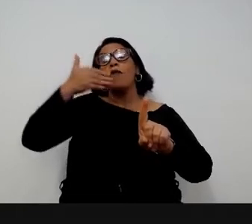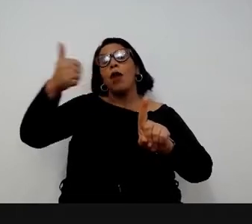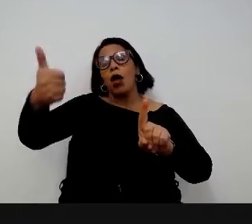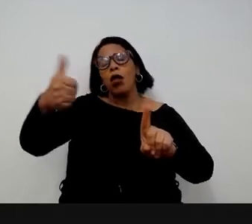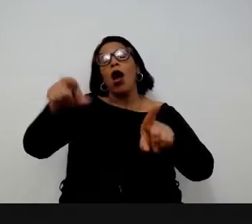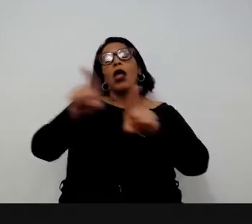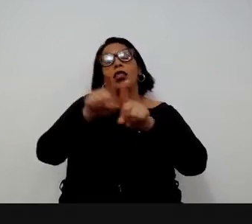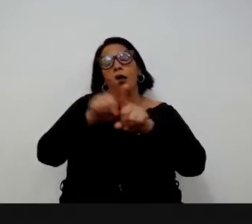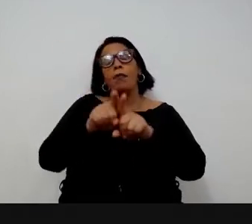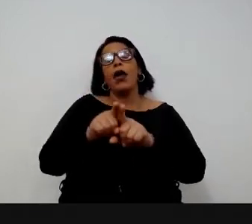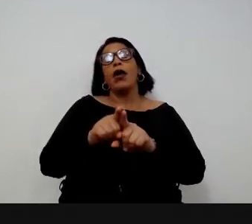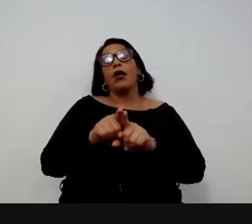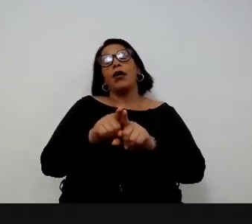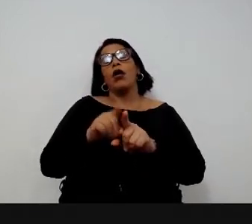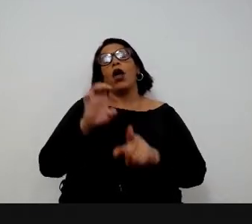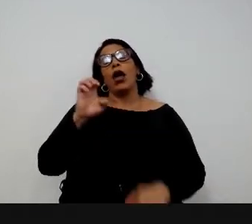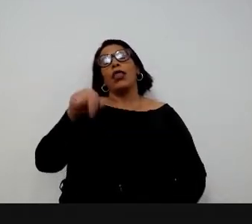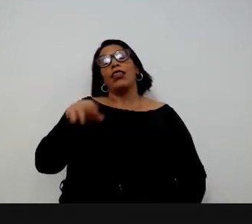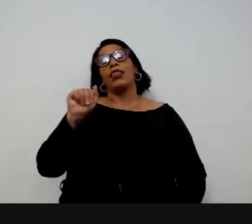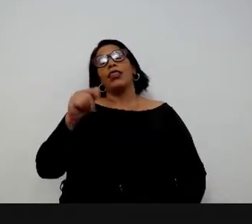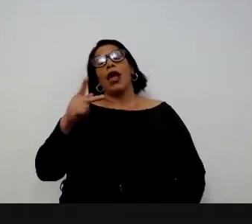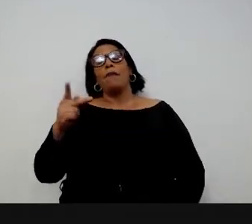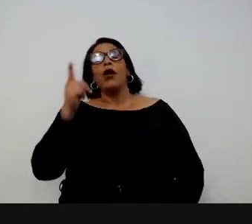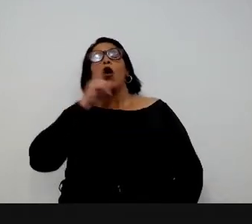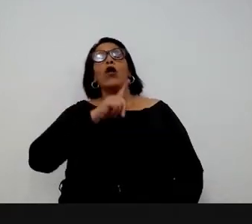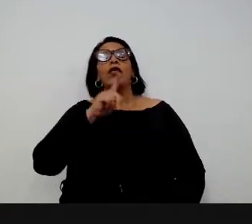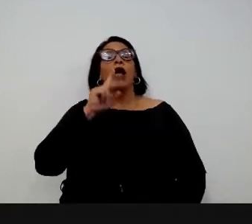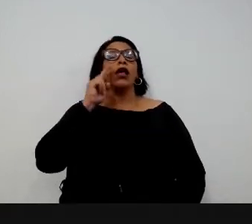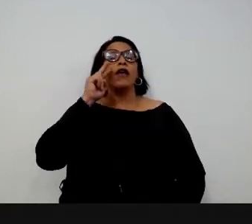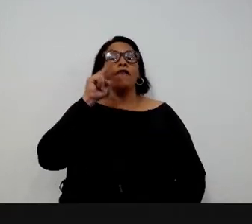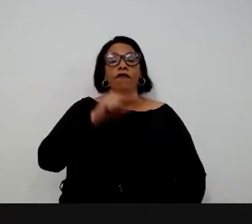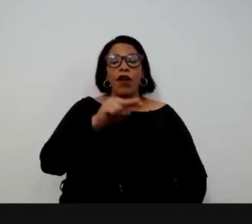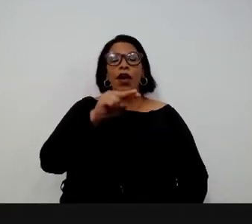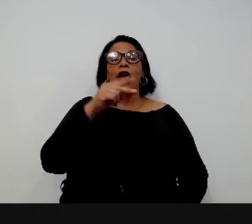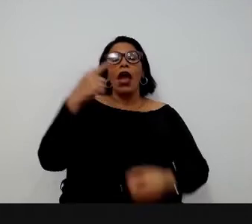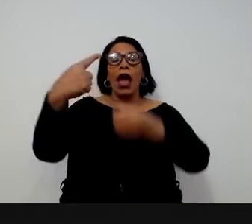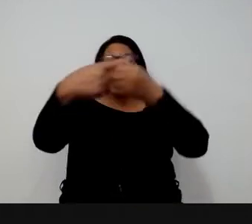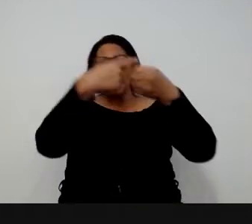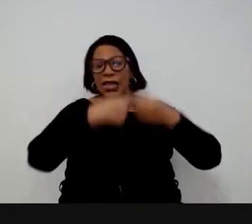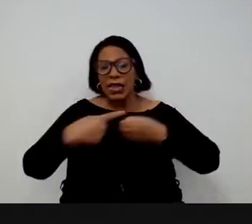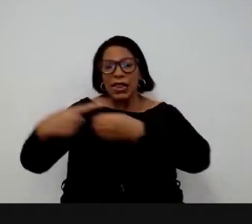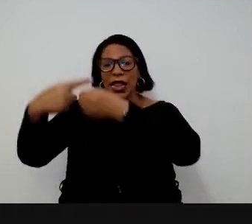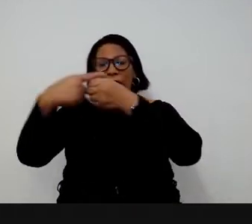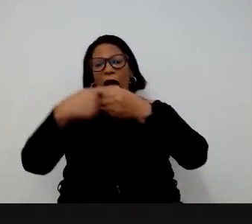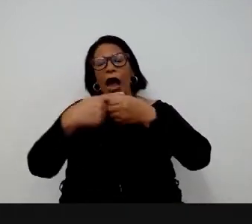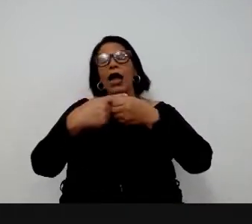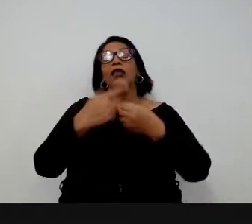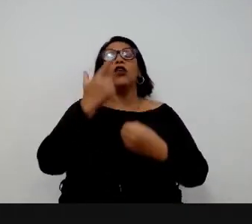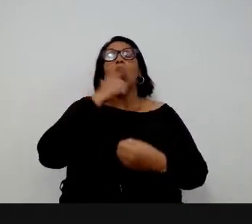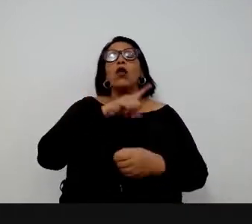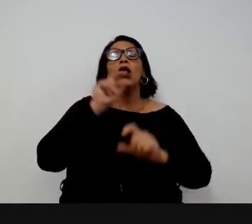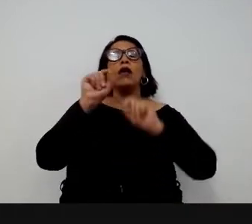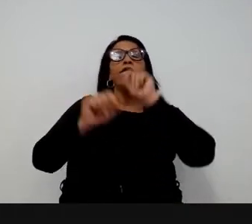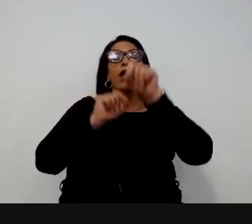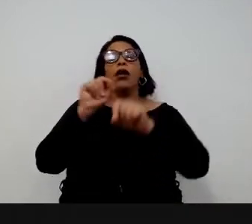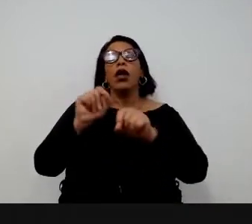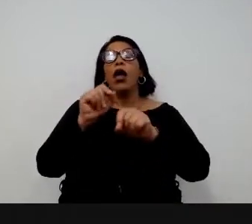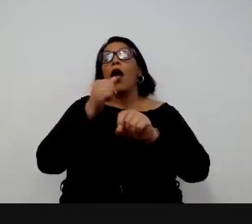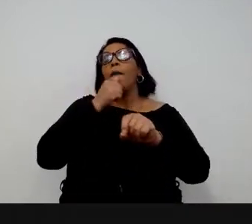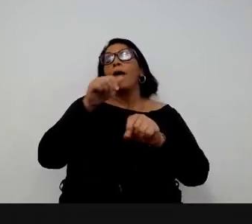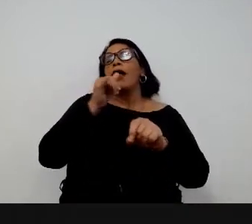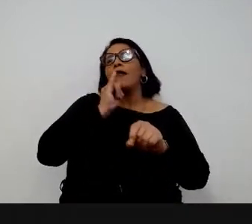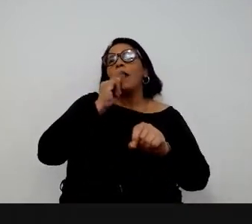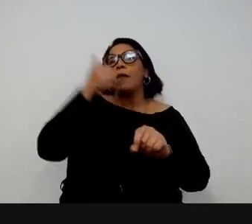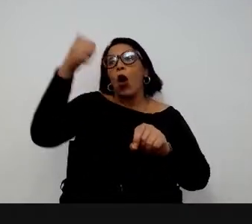que também olha para os 100 maiores municípios brasileiros e a partir daí tenta medir e elencar a sua